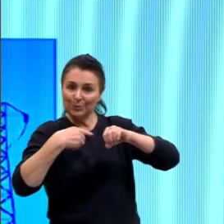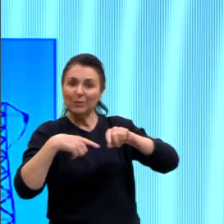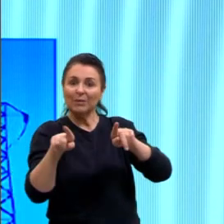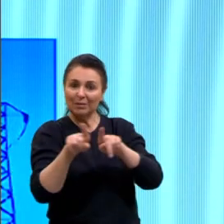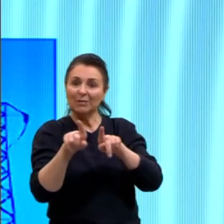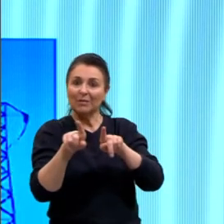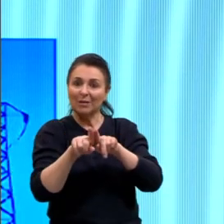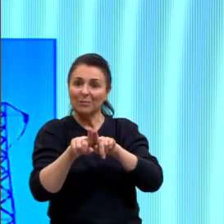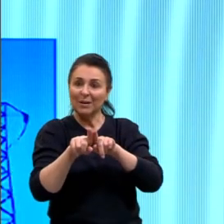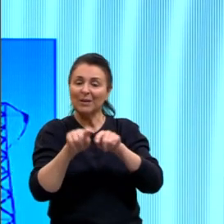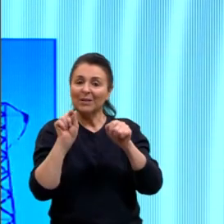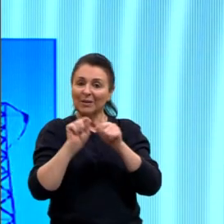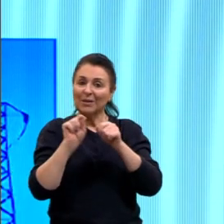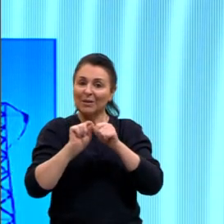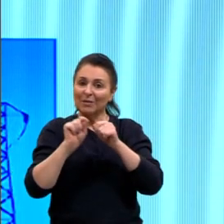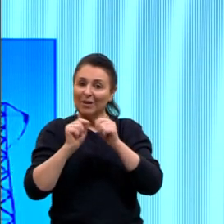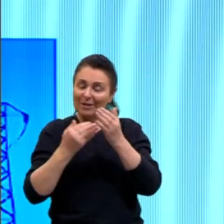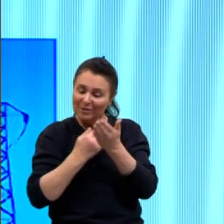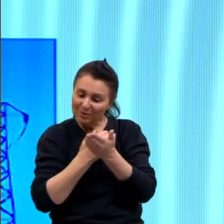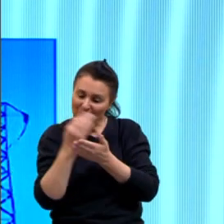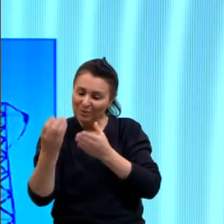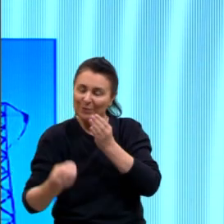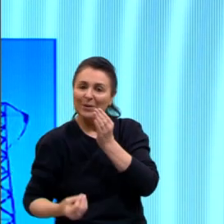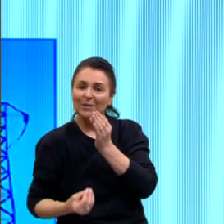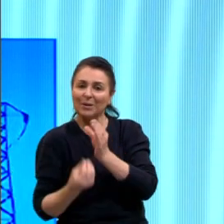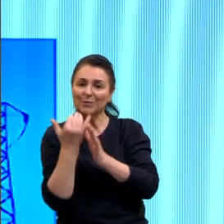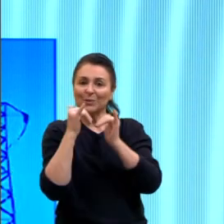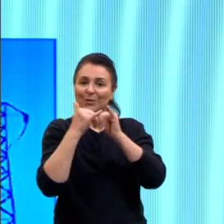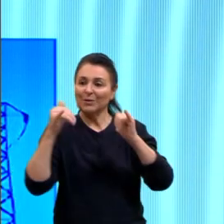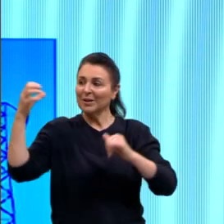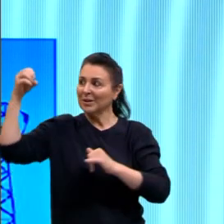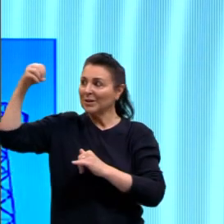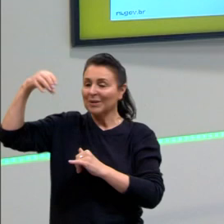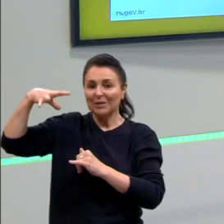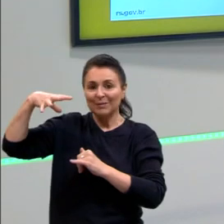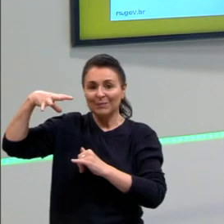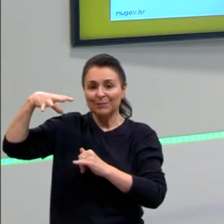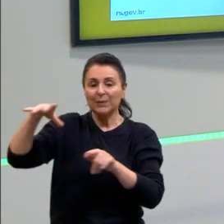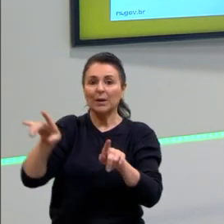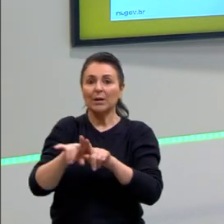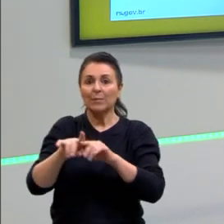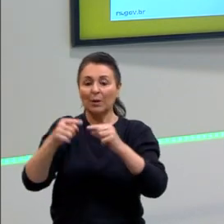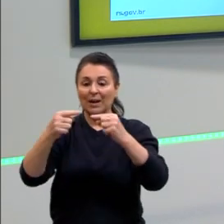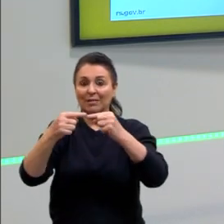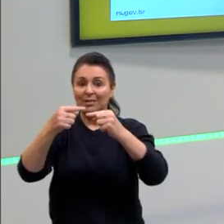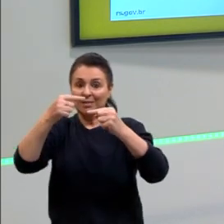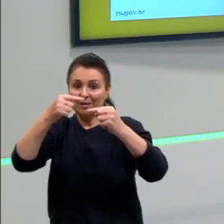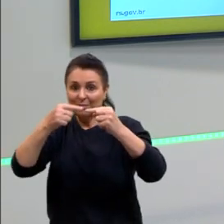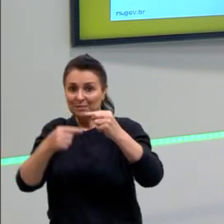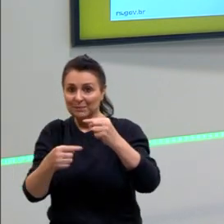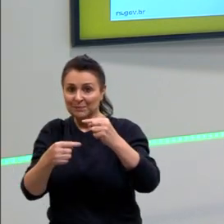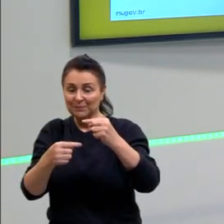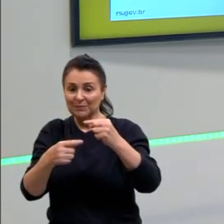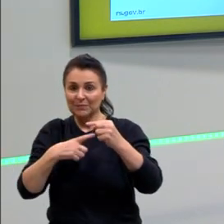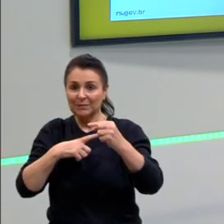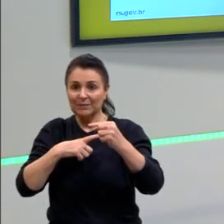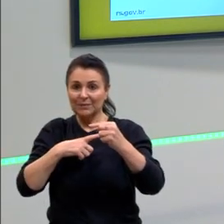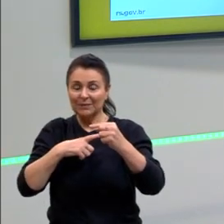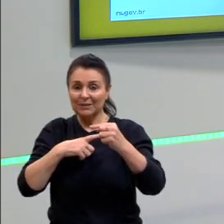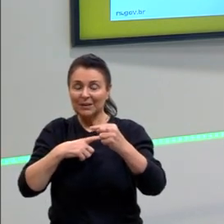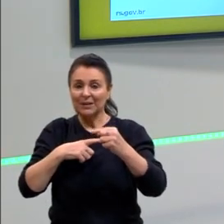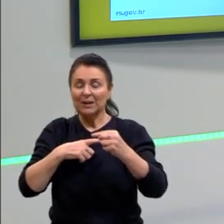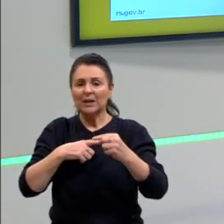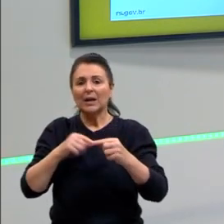então, vão fazer, né, gerar, é, eletricidade. Já as de baixo, né, essas, essas inferiores aqui,